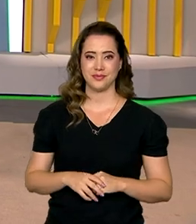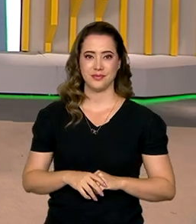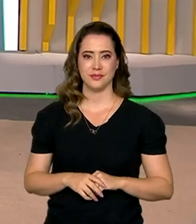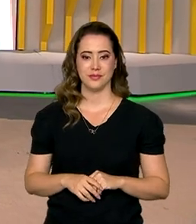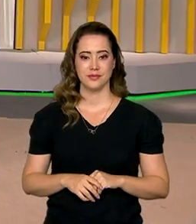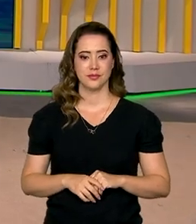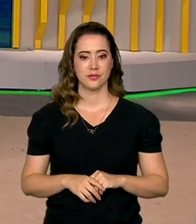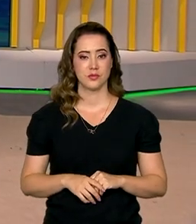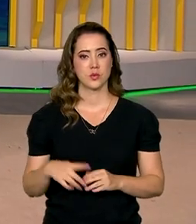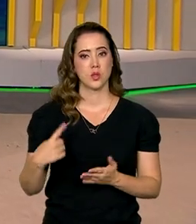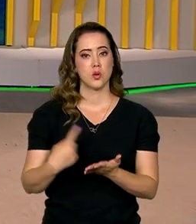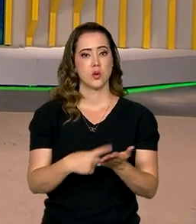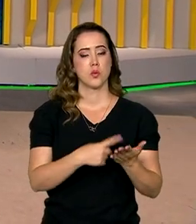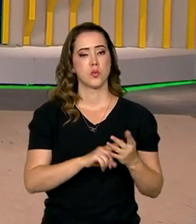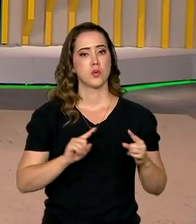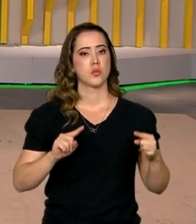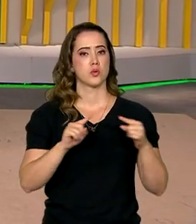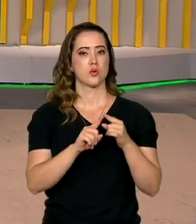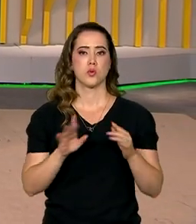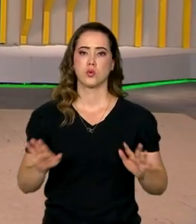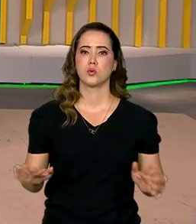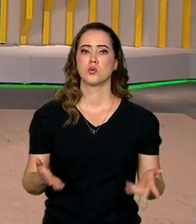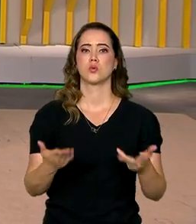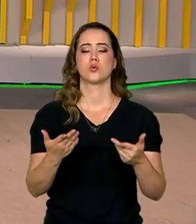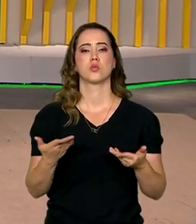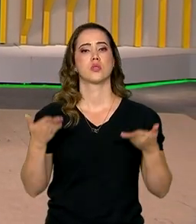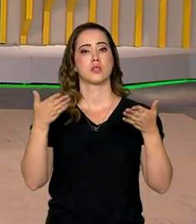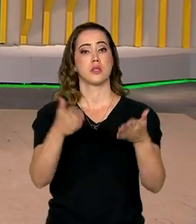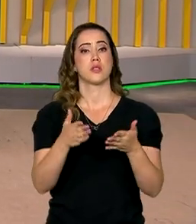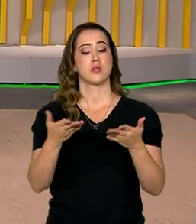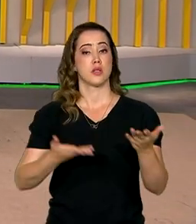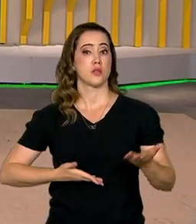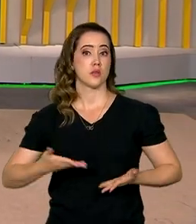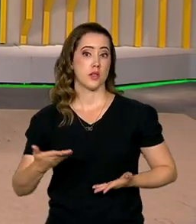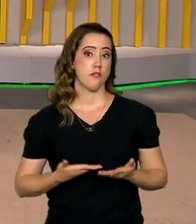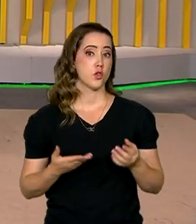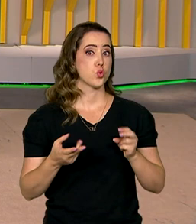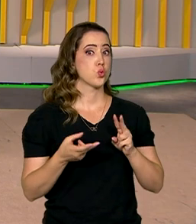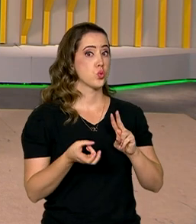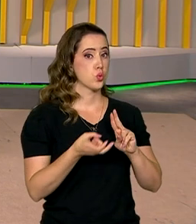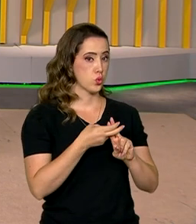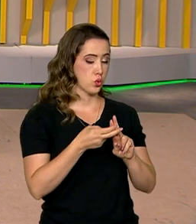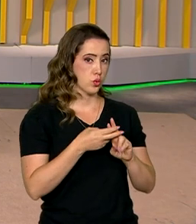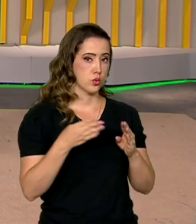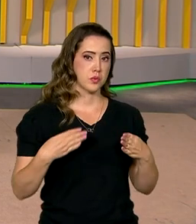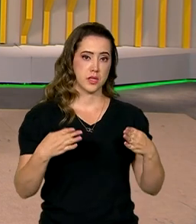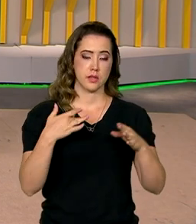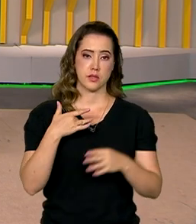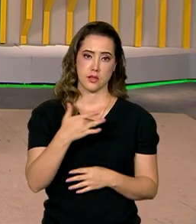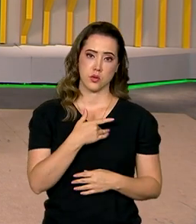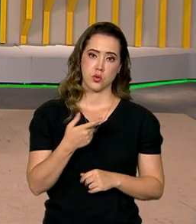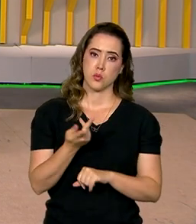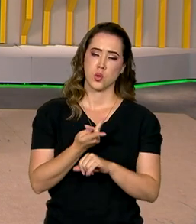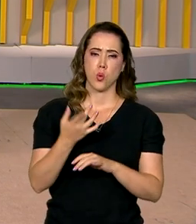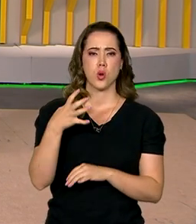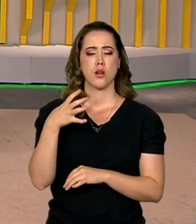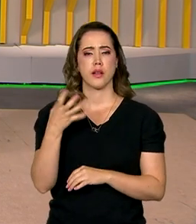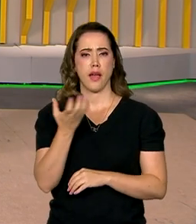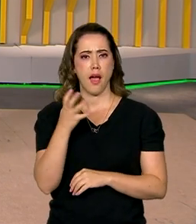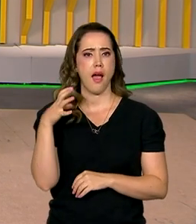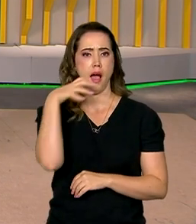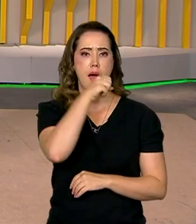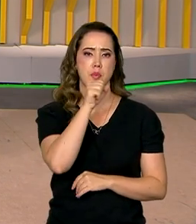Para cumprir a meta de agilizar o acesso aos serviços do SUS, o Ministério da Saúde procura acelerar a